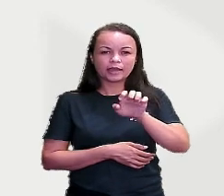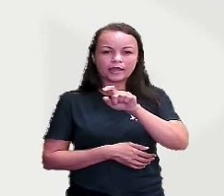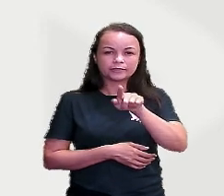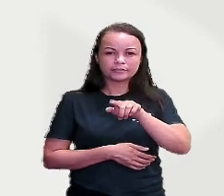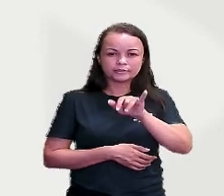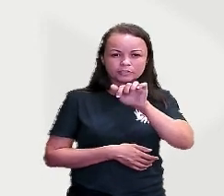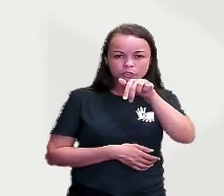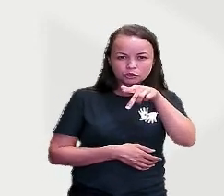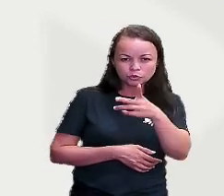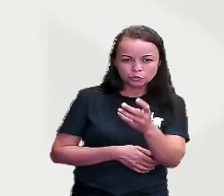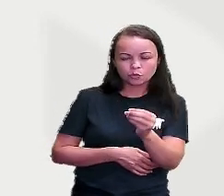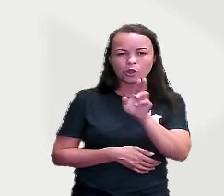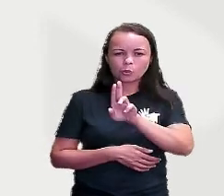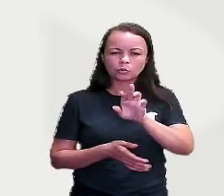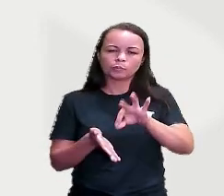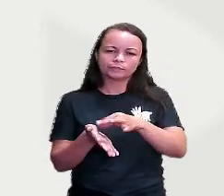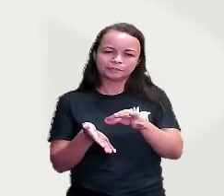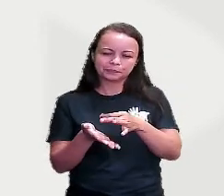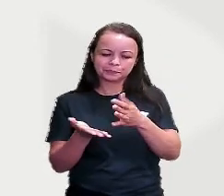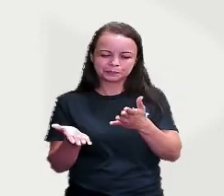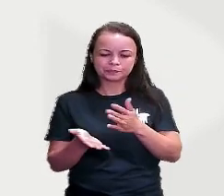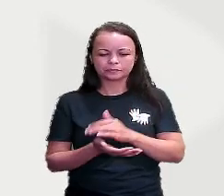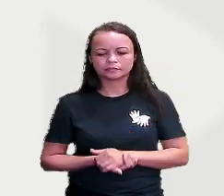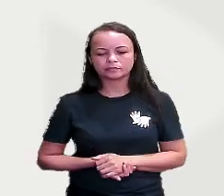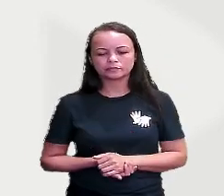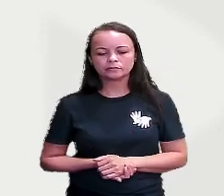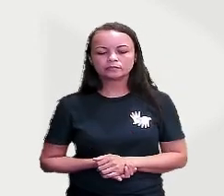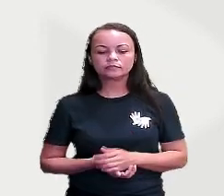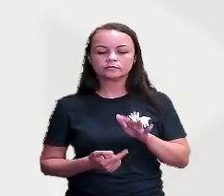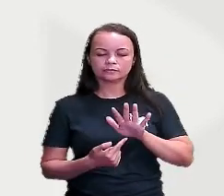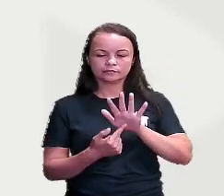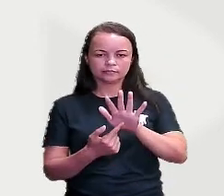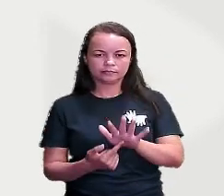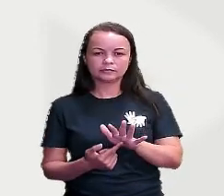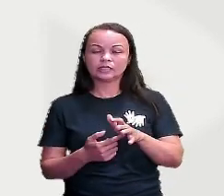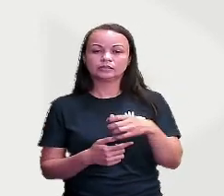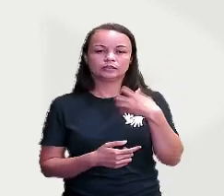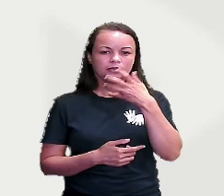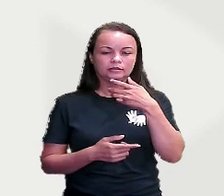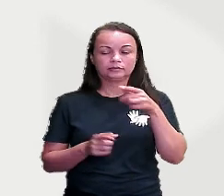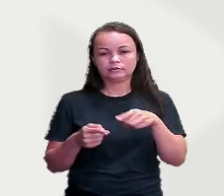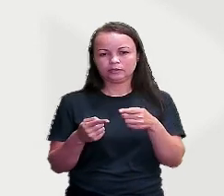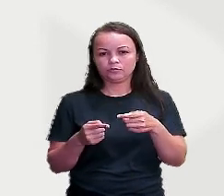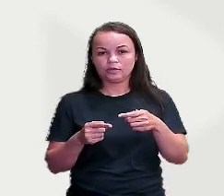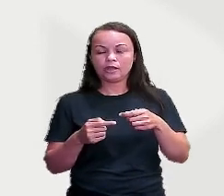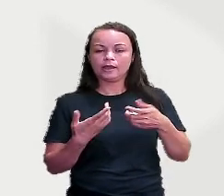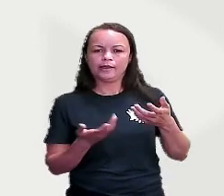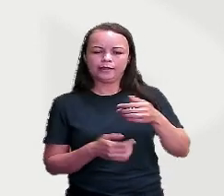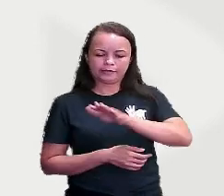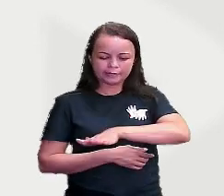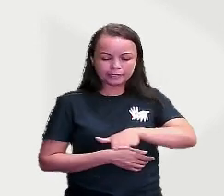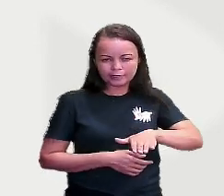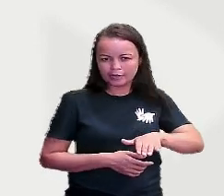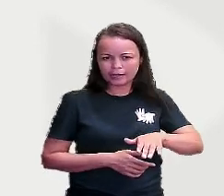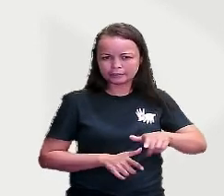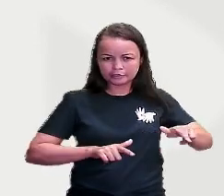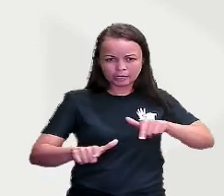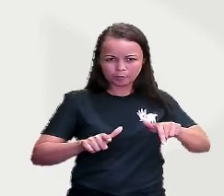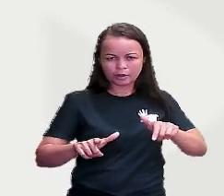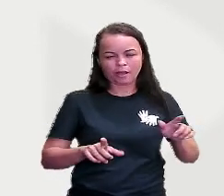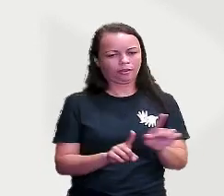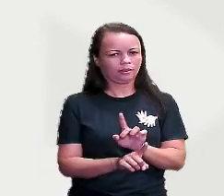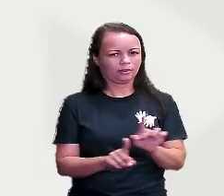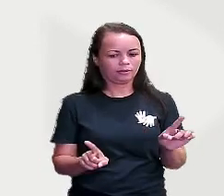Trouxe um exemplo aqui de uma das estrofes da letra da canção Criança Não Trabalha, de Arnaldo Antunes.